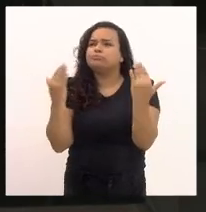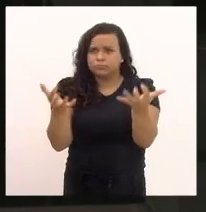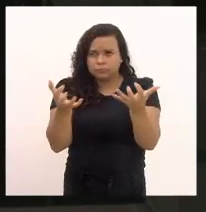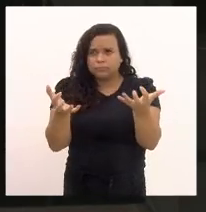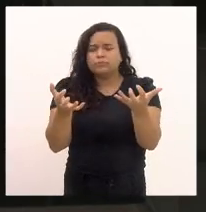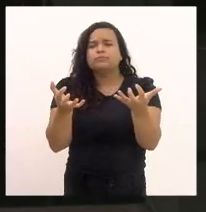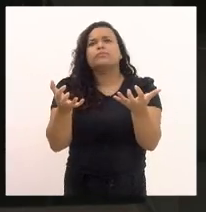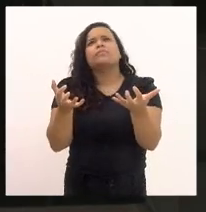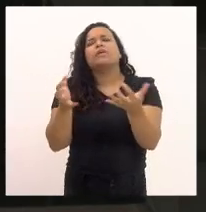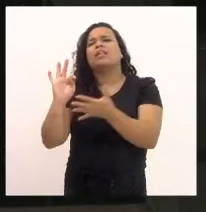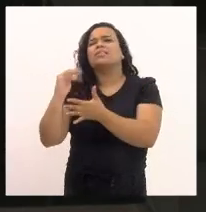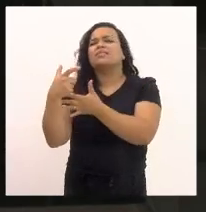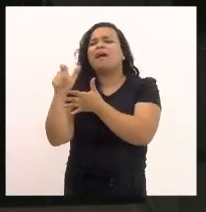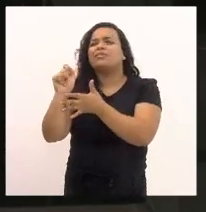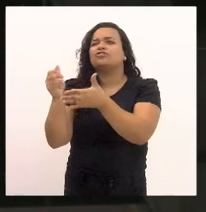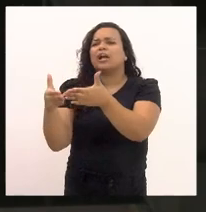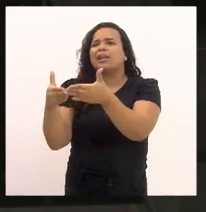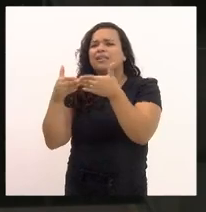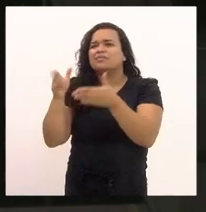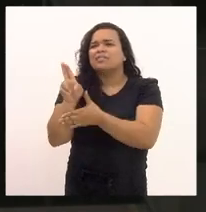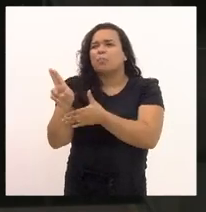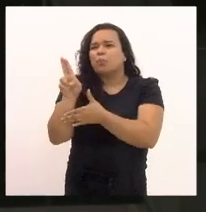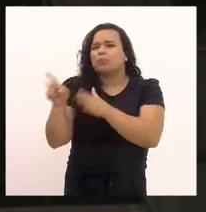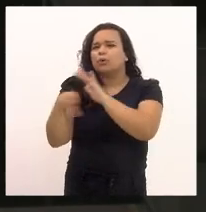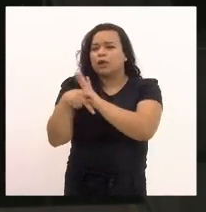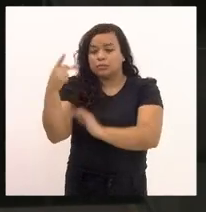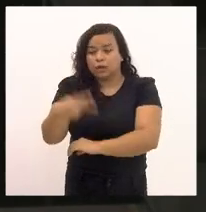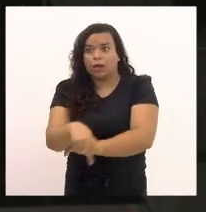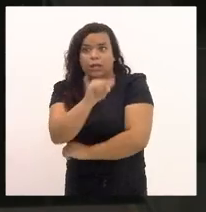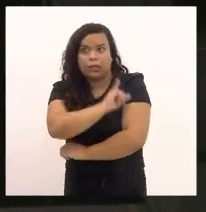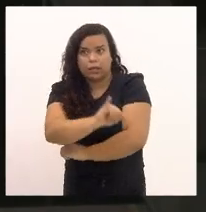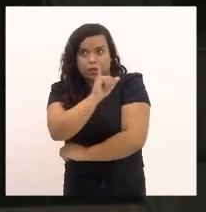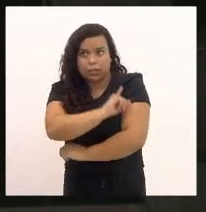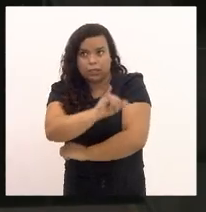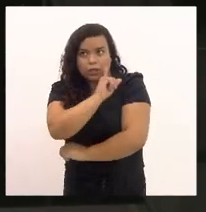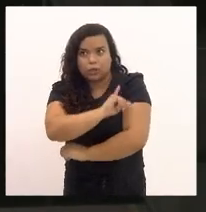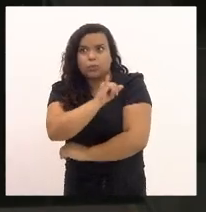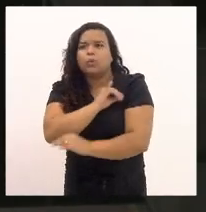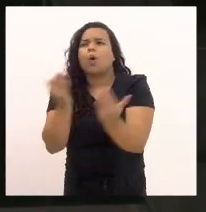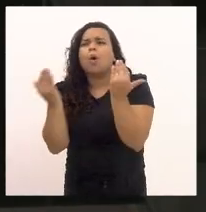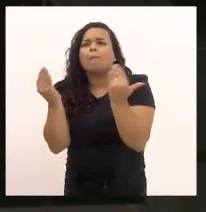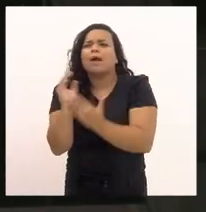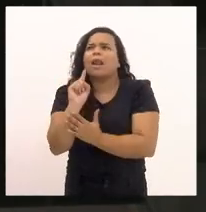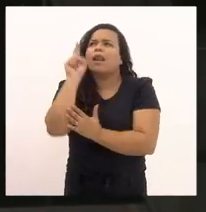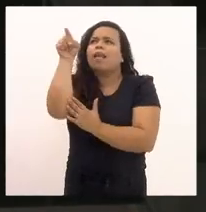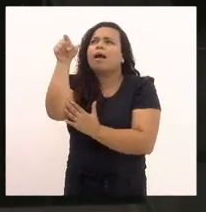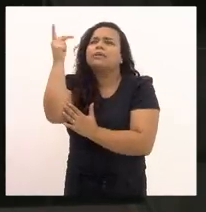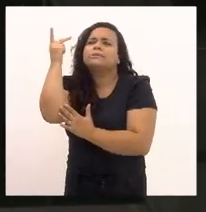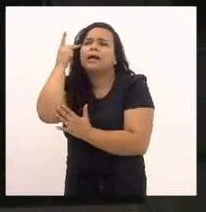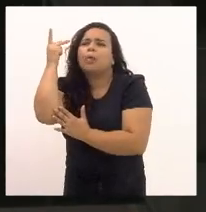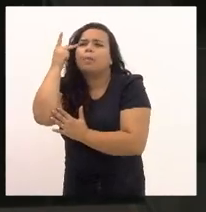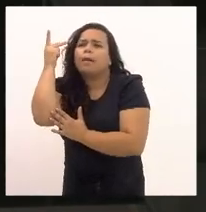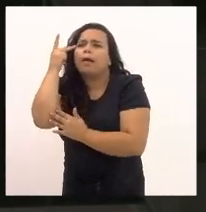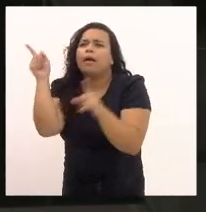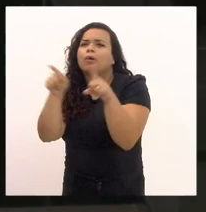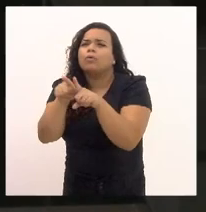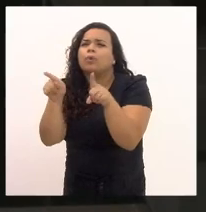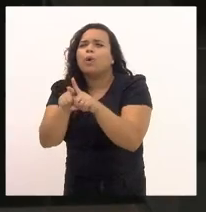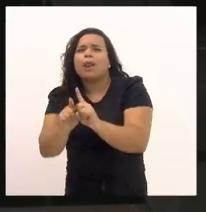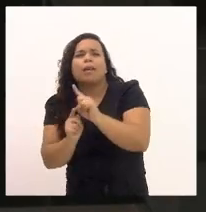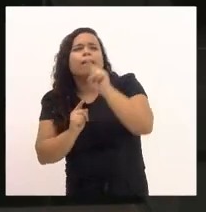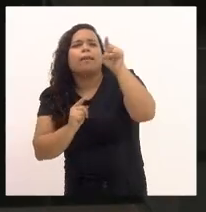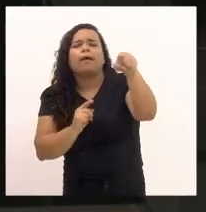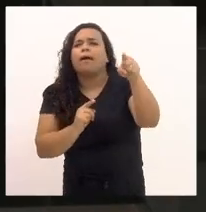a taxa de licenciamento do Rio de Janeiro com São Paulo e com Minas Gerais.